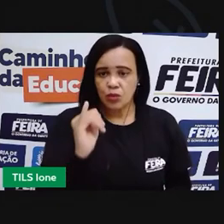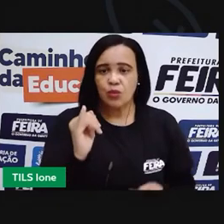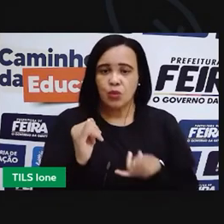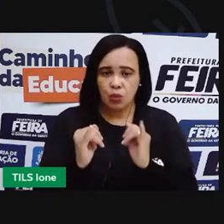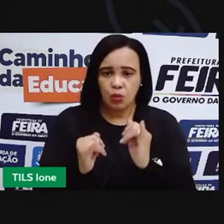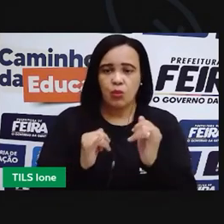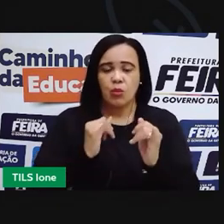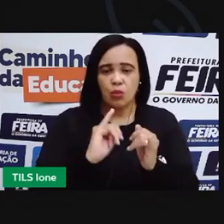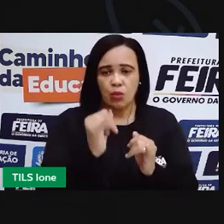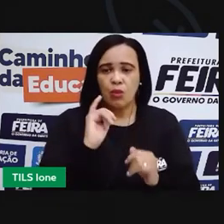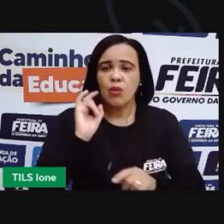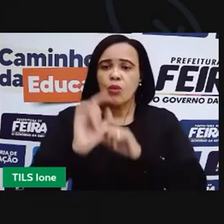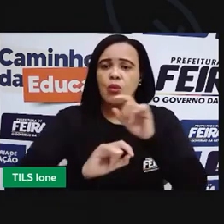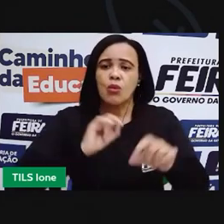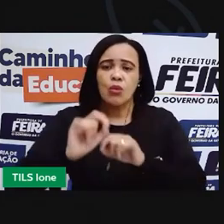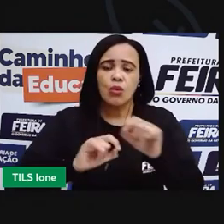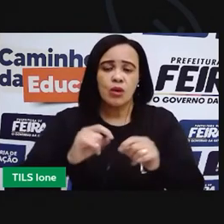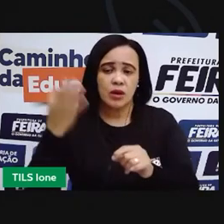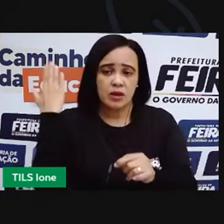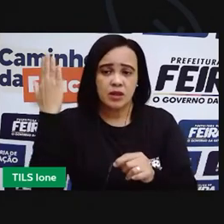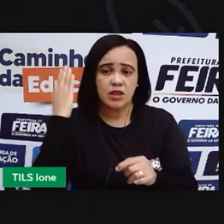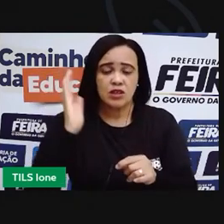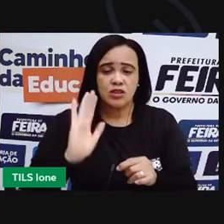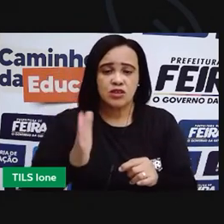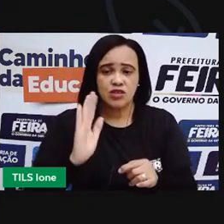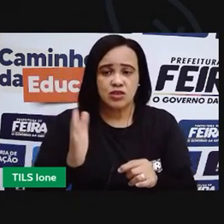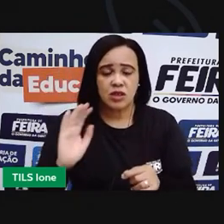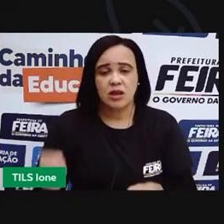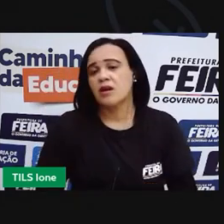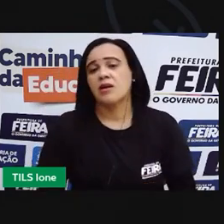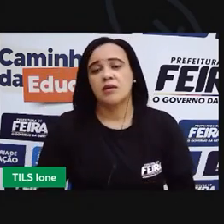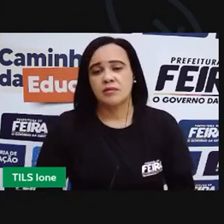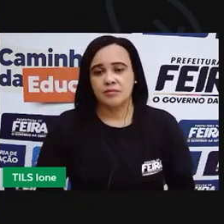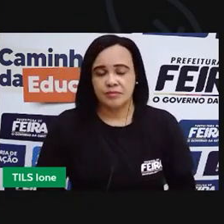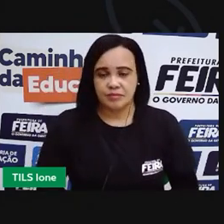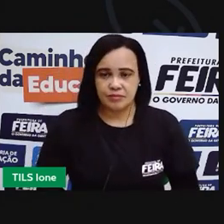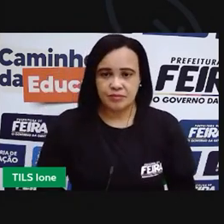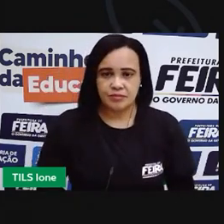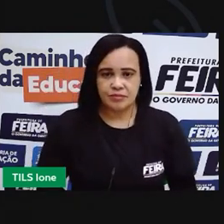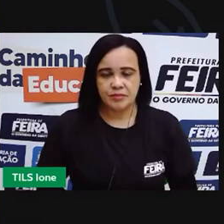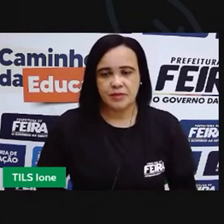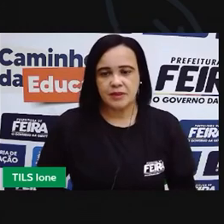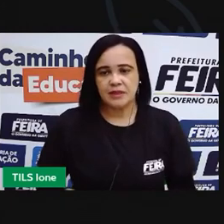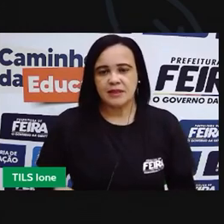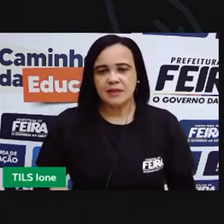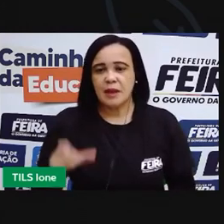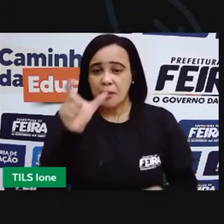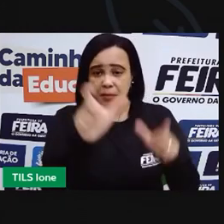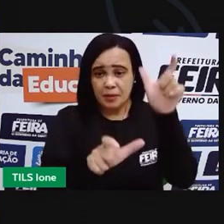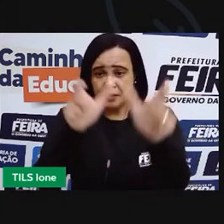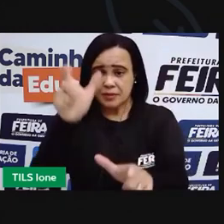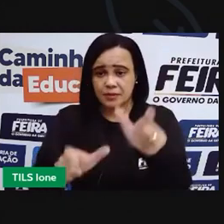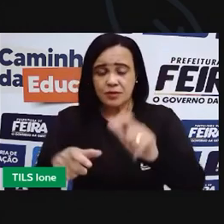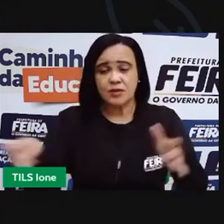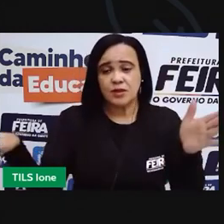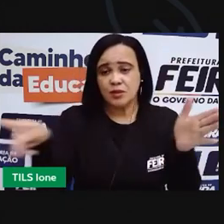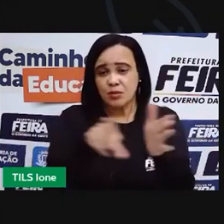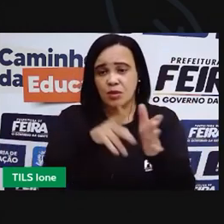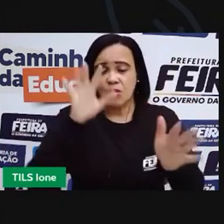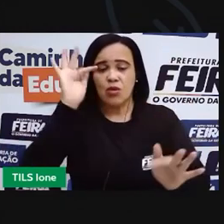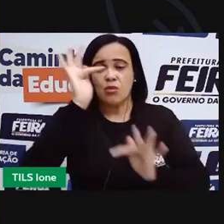compõem mitos com personagens só glórias. Tem as fábulas, que